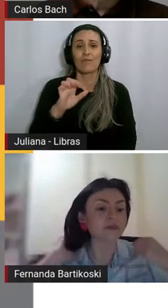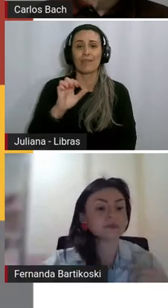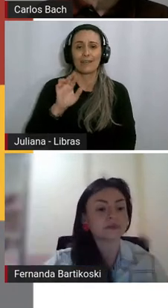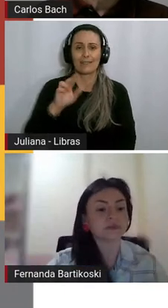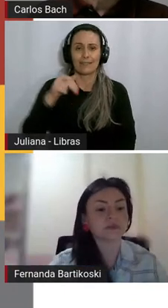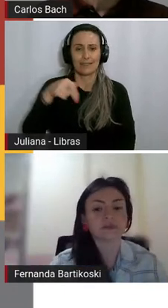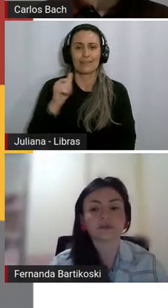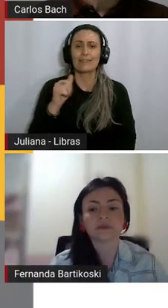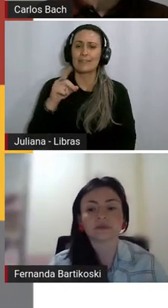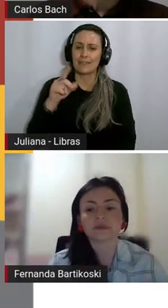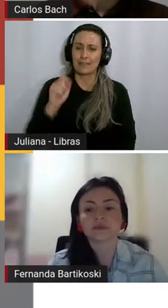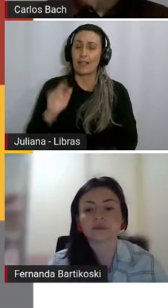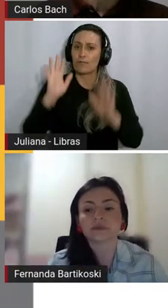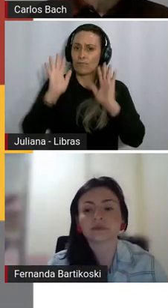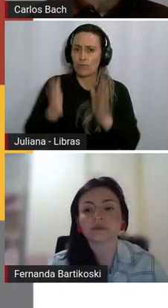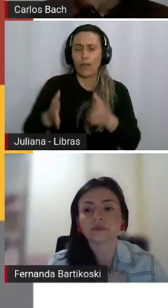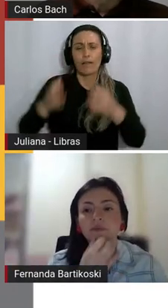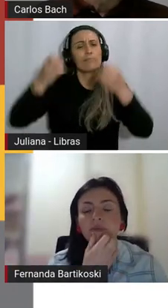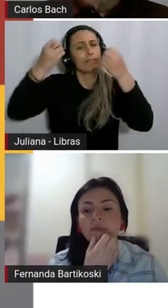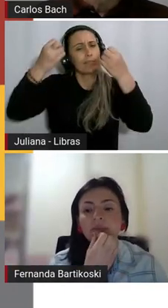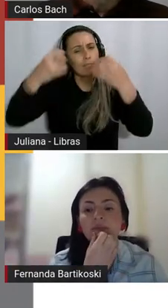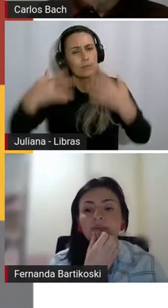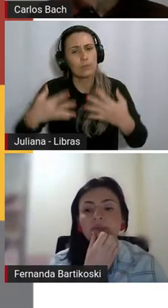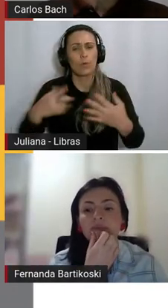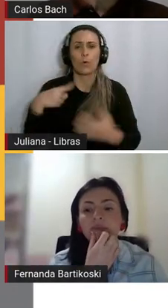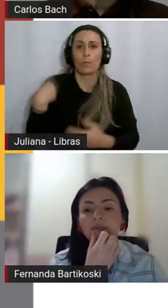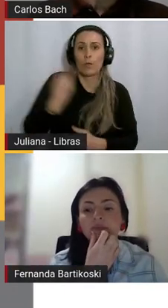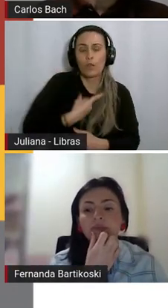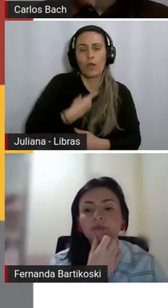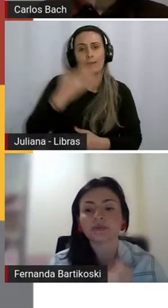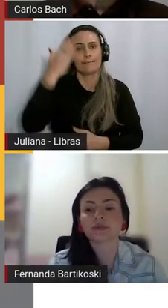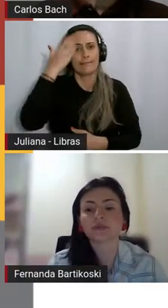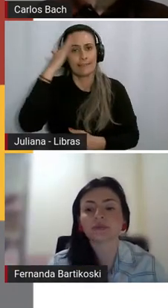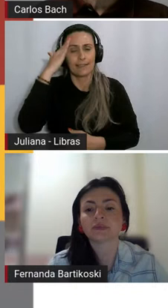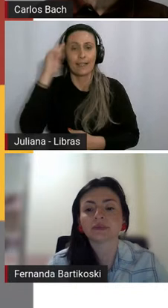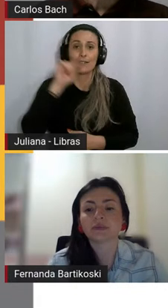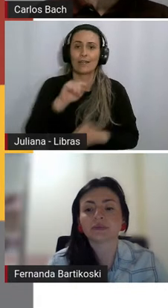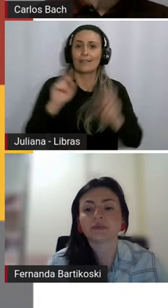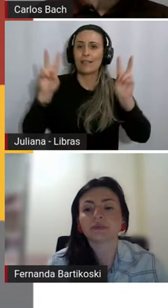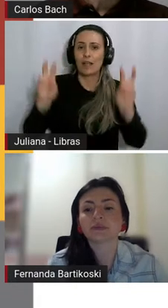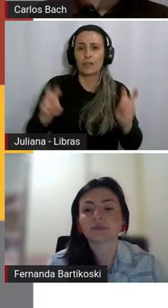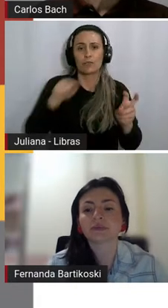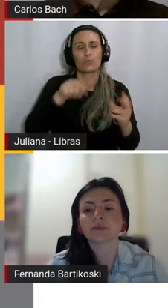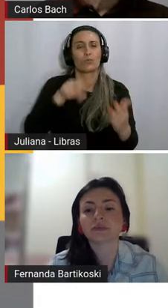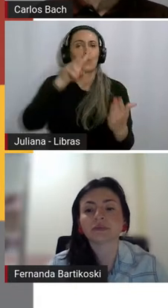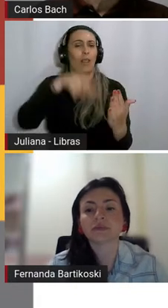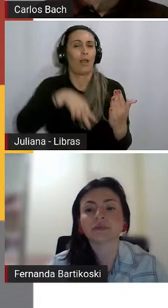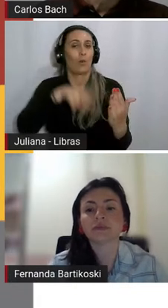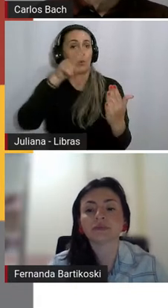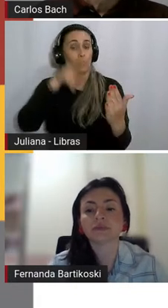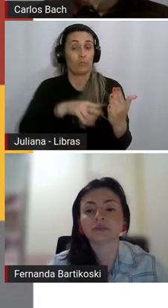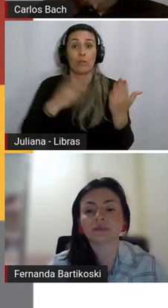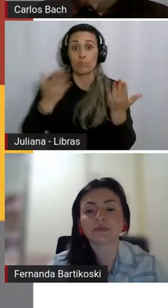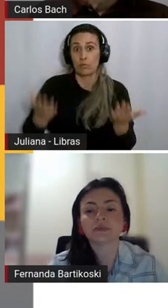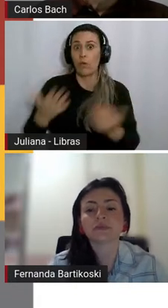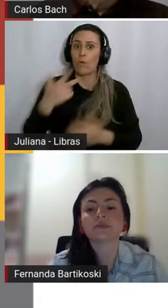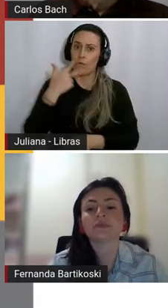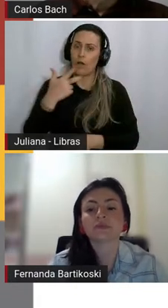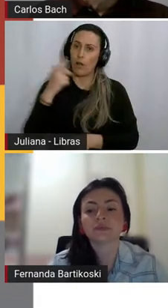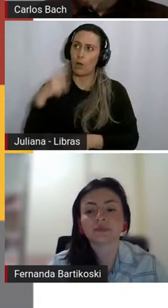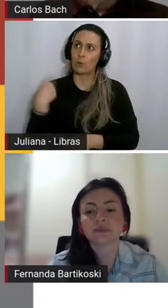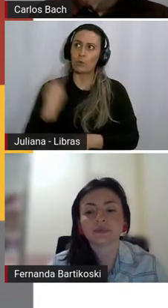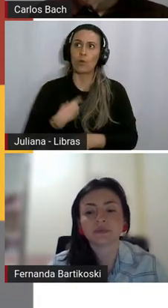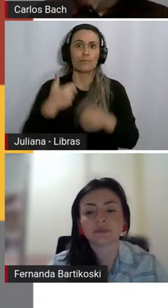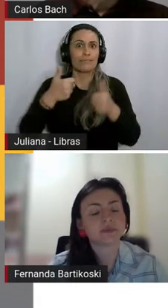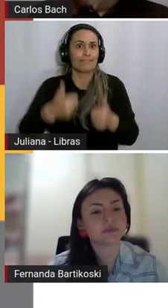a gente vem falando já há algum tempo sobre a leitura. Dizer mais uma vez que é um privilégio estar aqui, porque